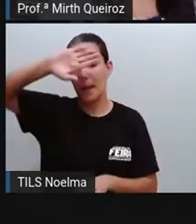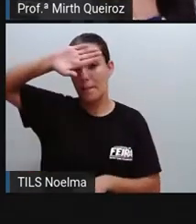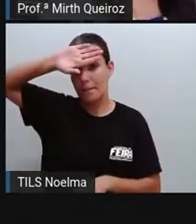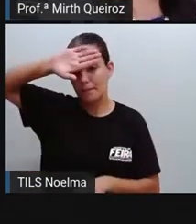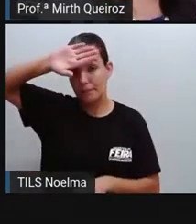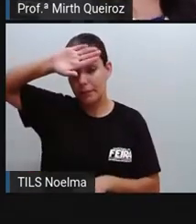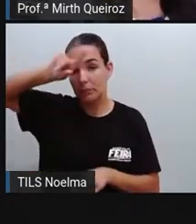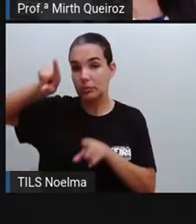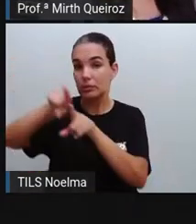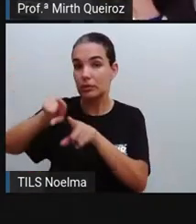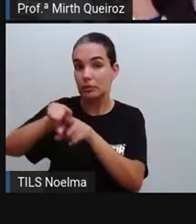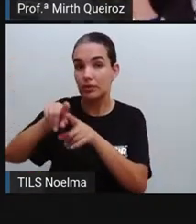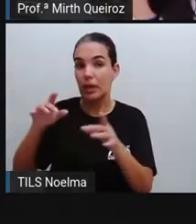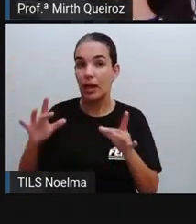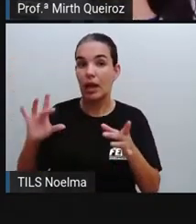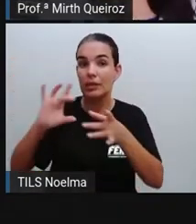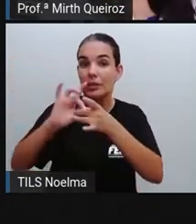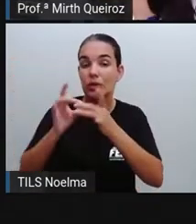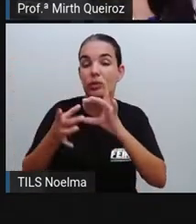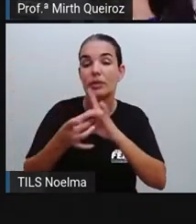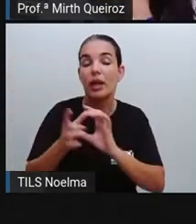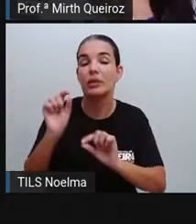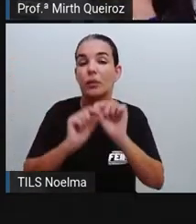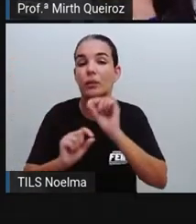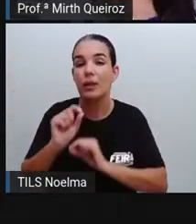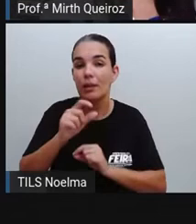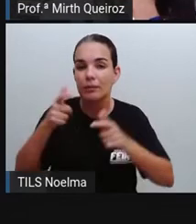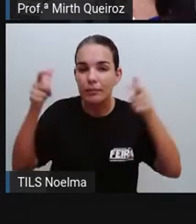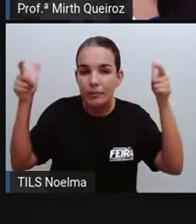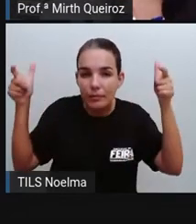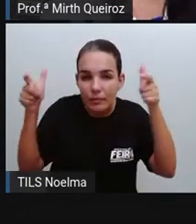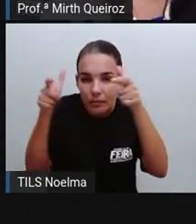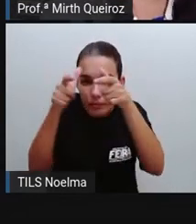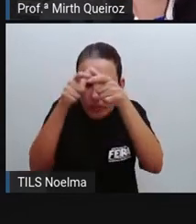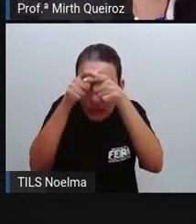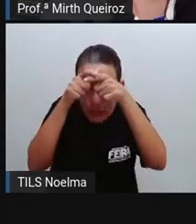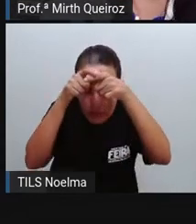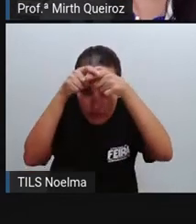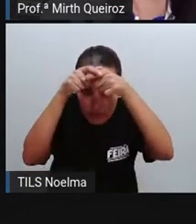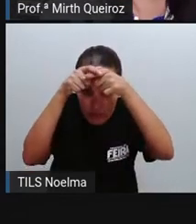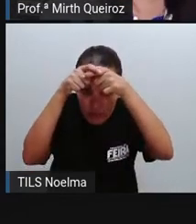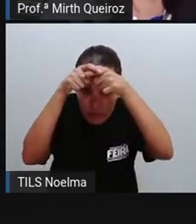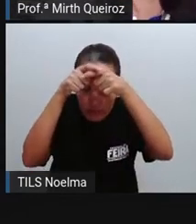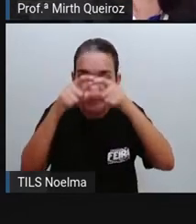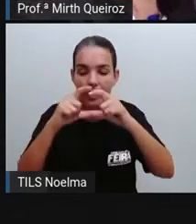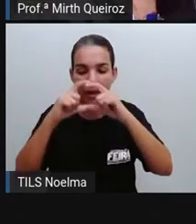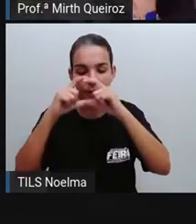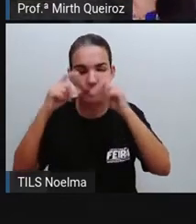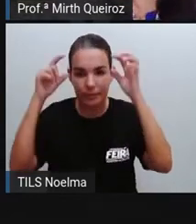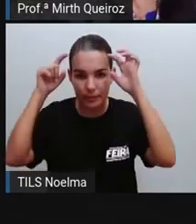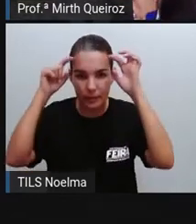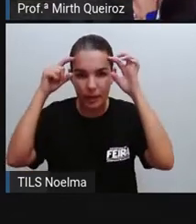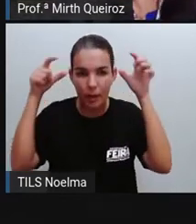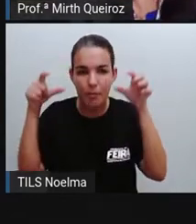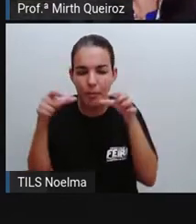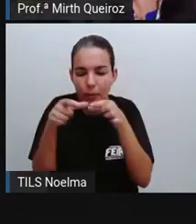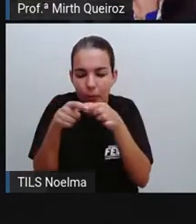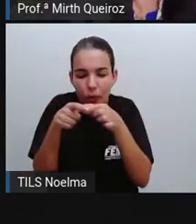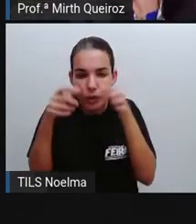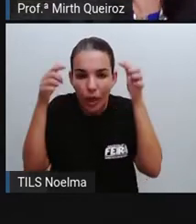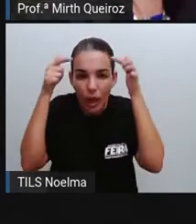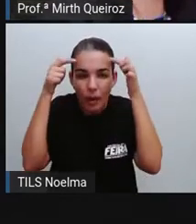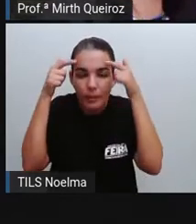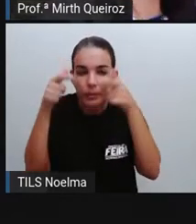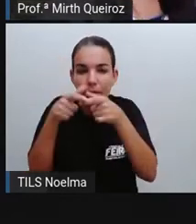foi associada à microcefalia em bebês, que é quando você vê um bebê onde a região do cérebro ela é bem